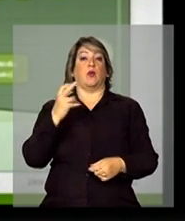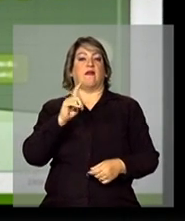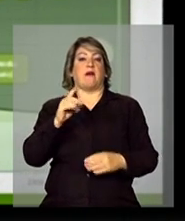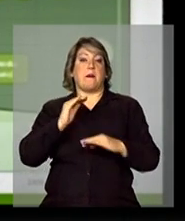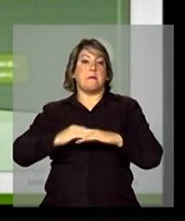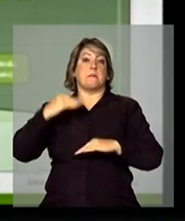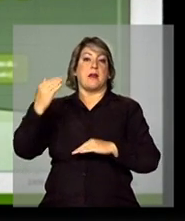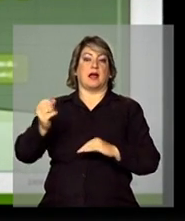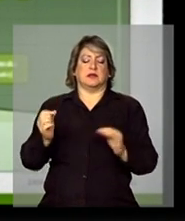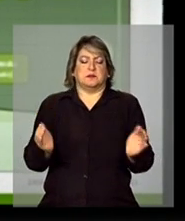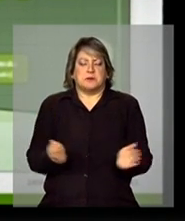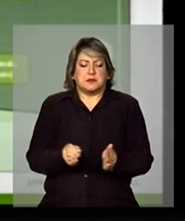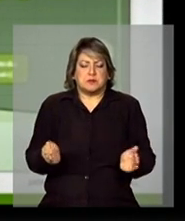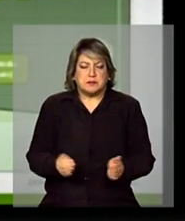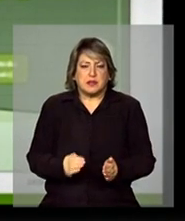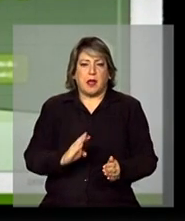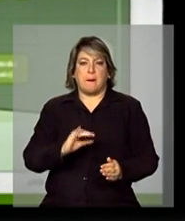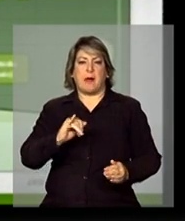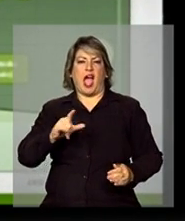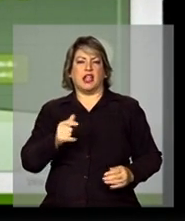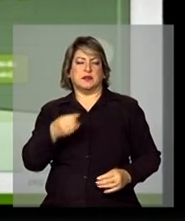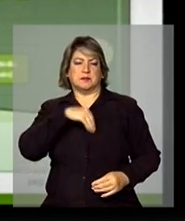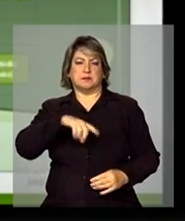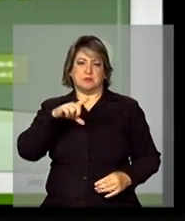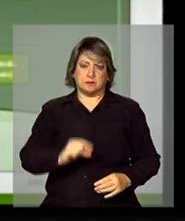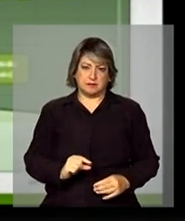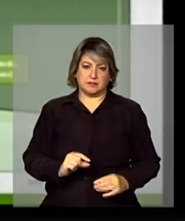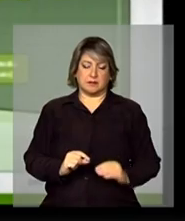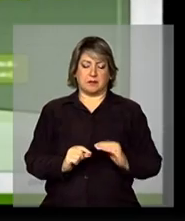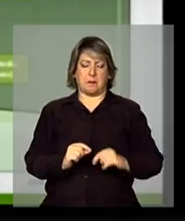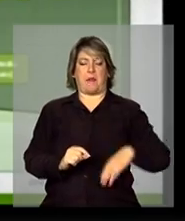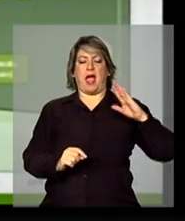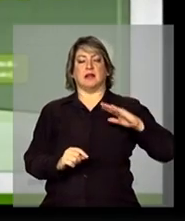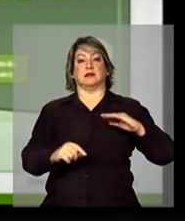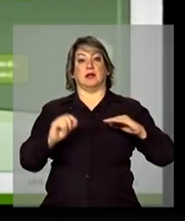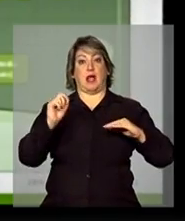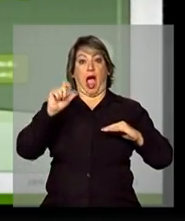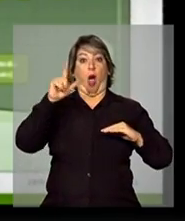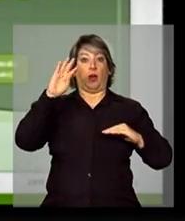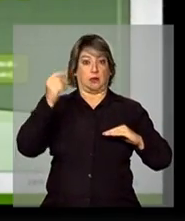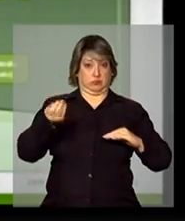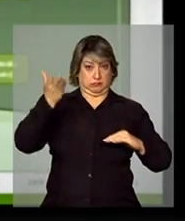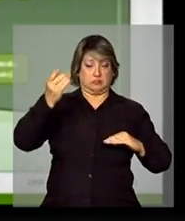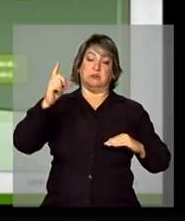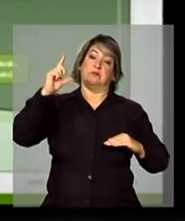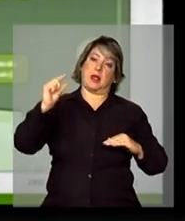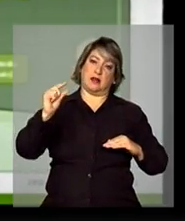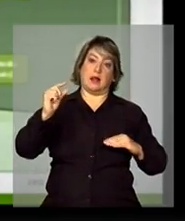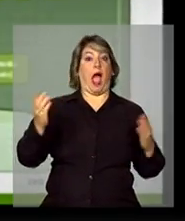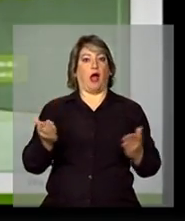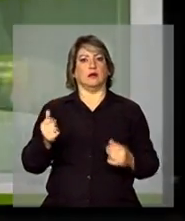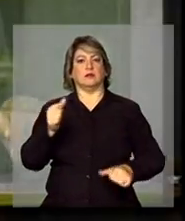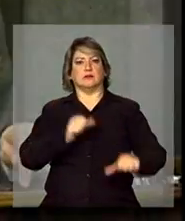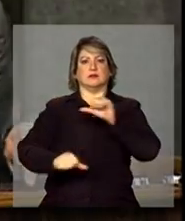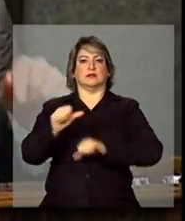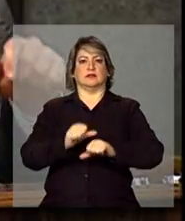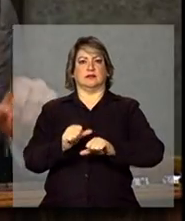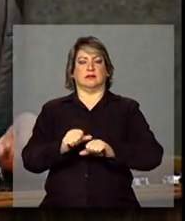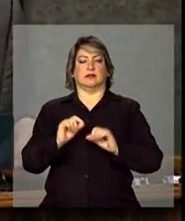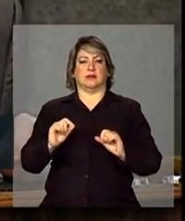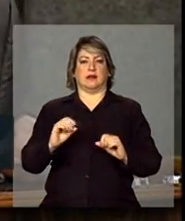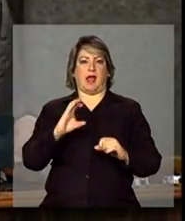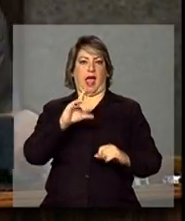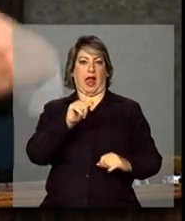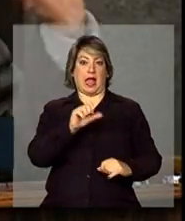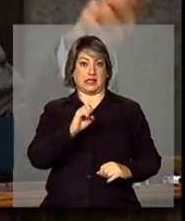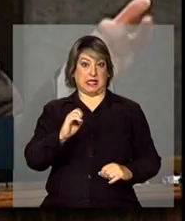empregados em pequenas empresas na classe baixa do que na classe alta. Saímos da classe alta, eu disse, é a metade da